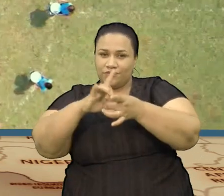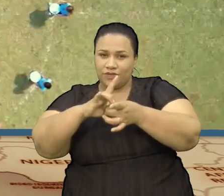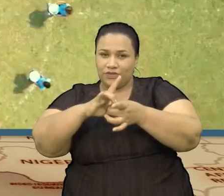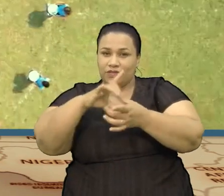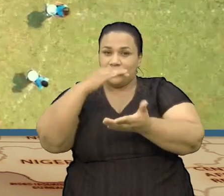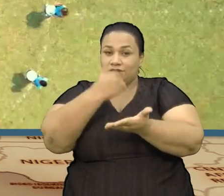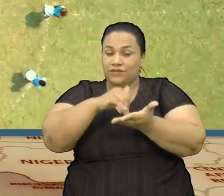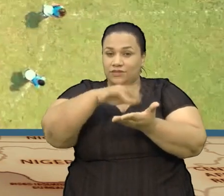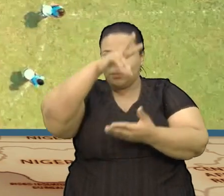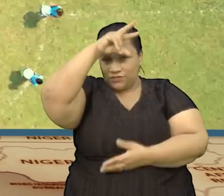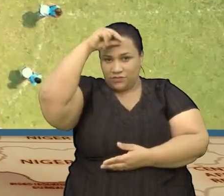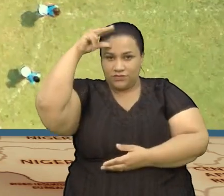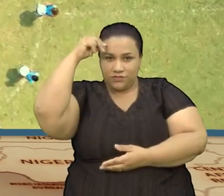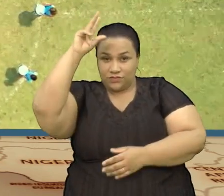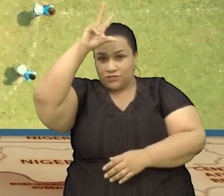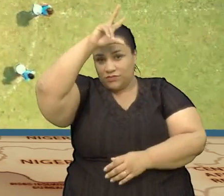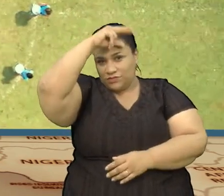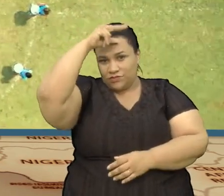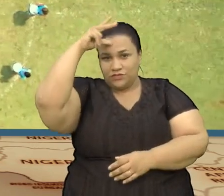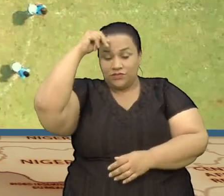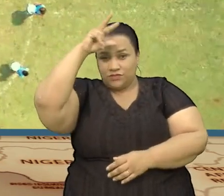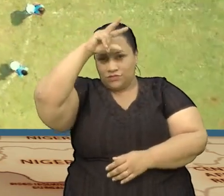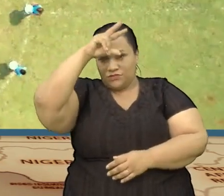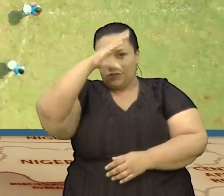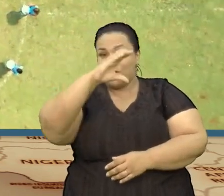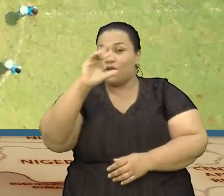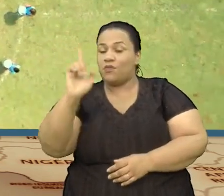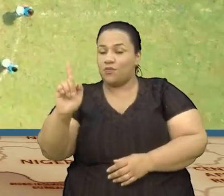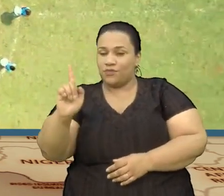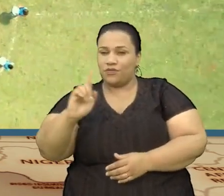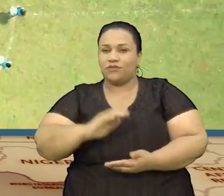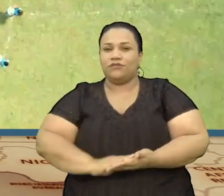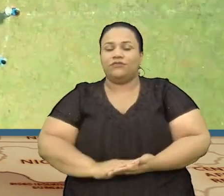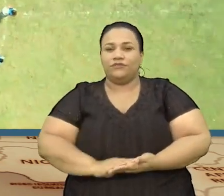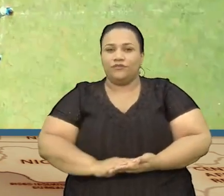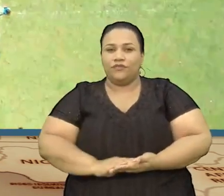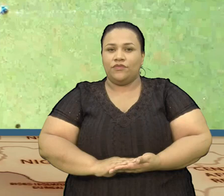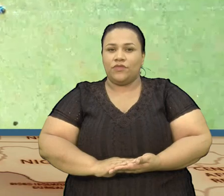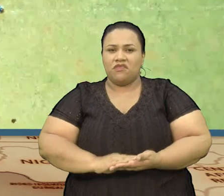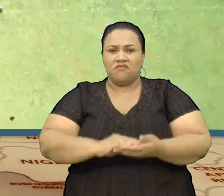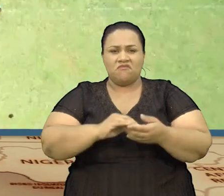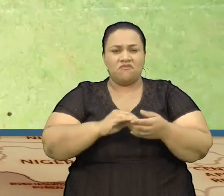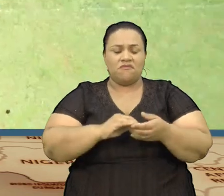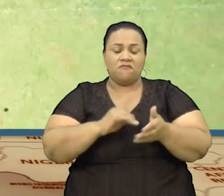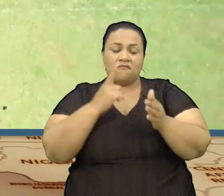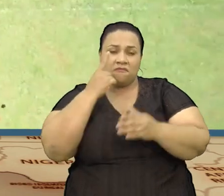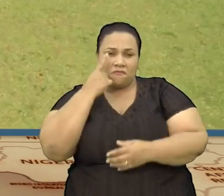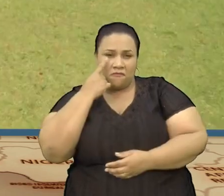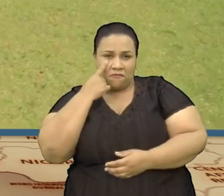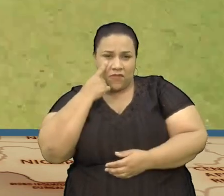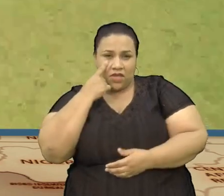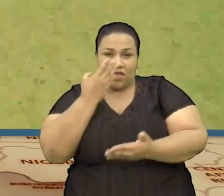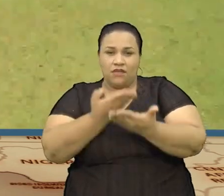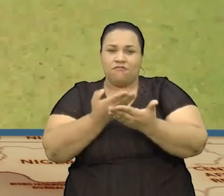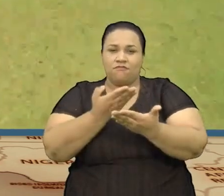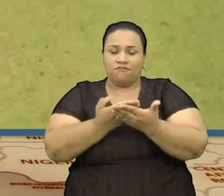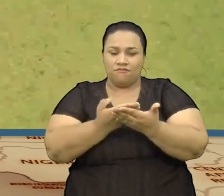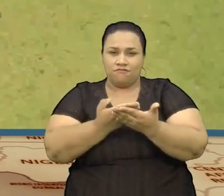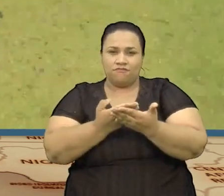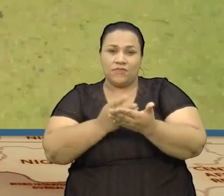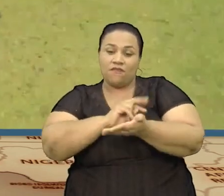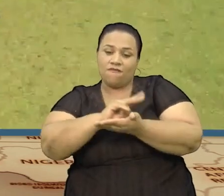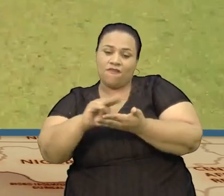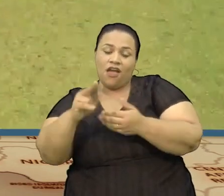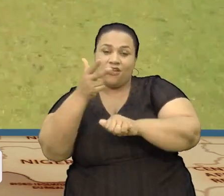parceria Da CEMED E da Prefeitura Municipal De Campo Grande Você pode ver E rever Este